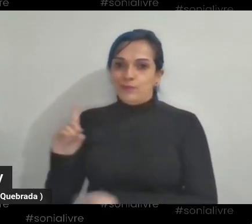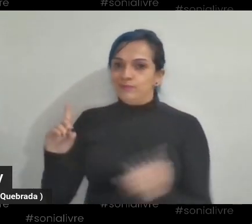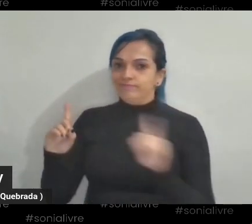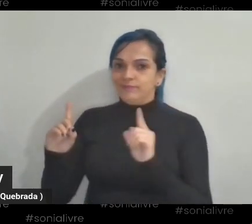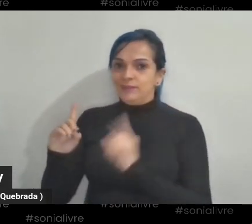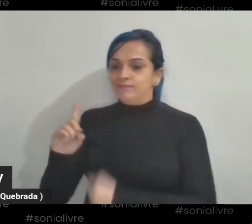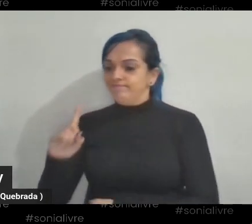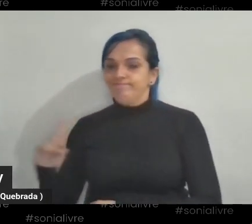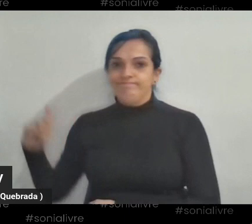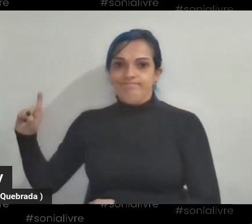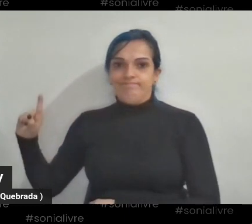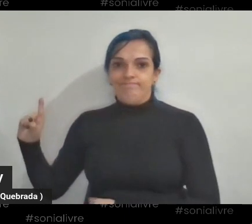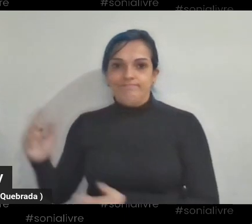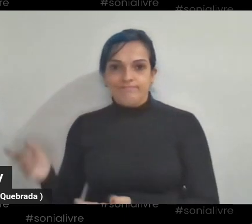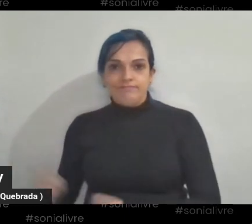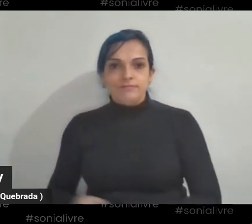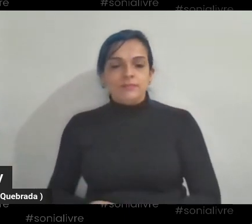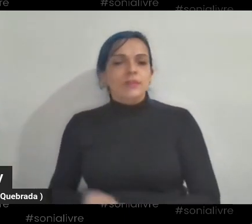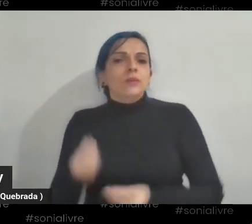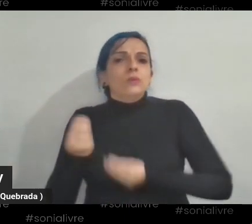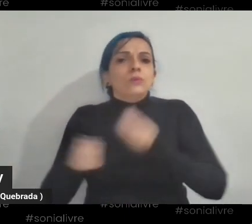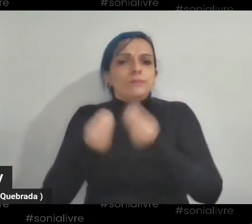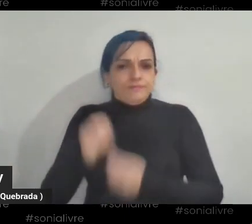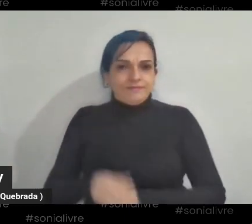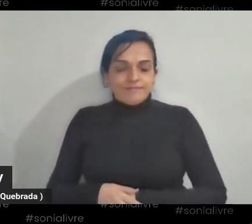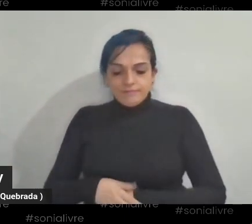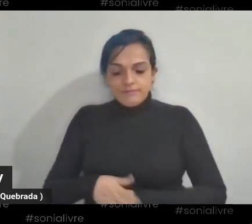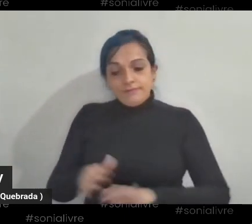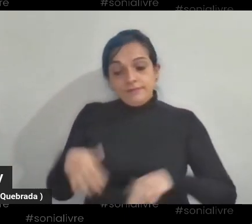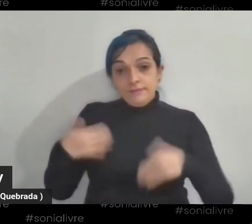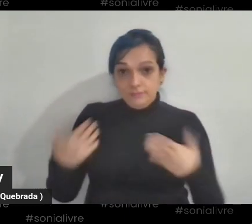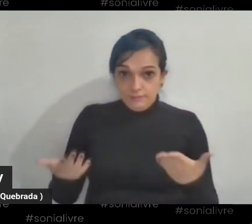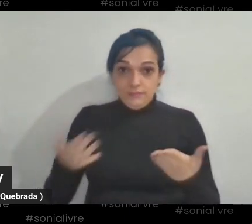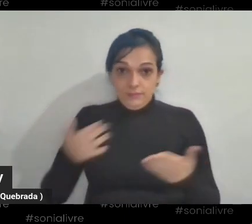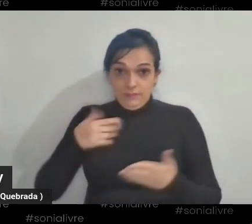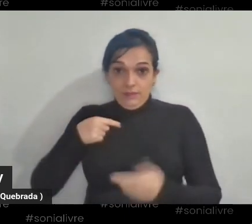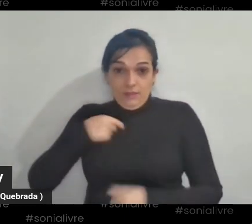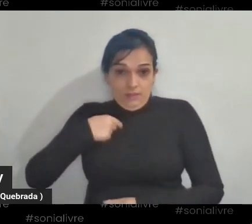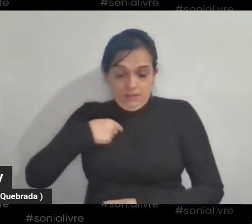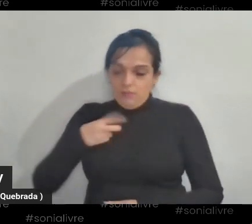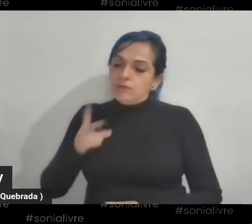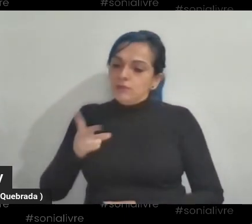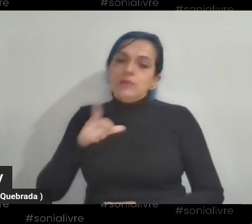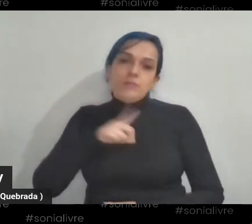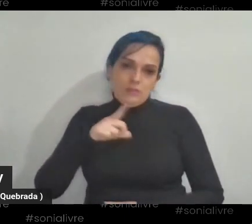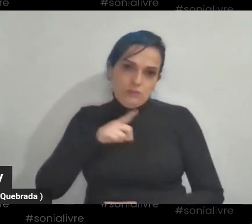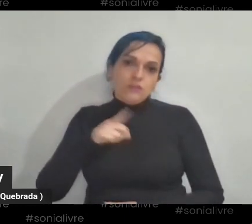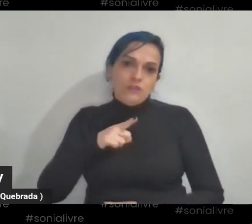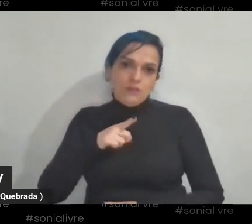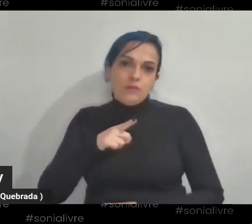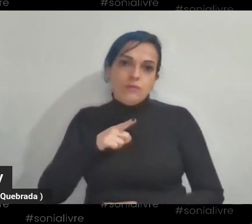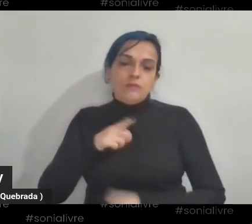Olha, eu vou falar por mim, tá? Eu sempre tive acesso à saúde,